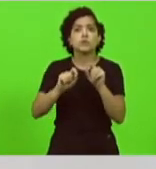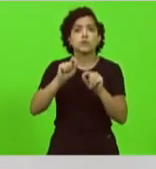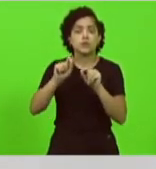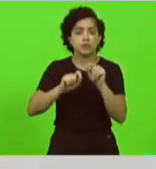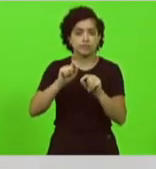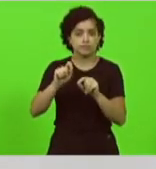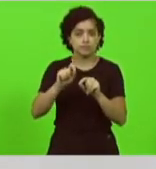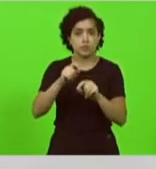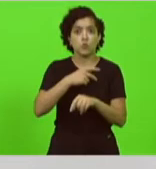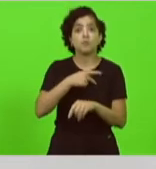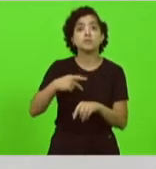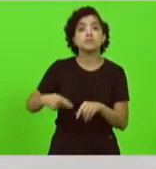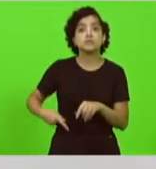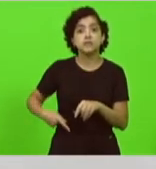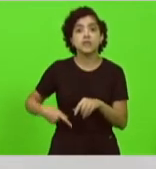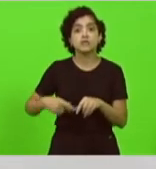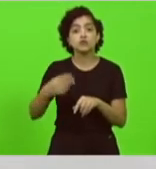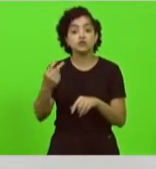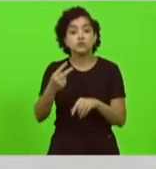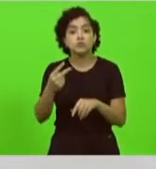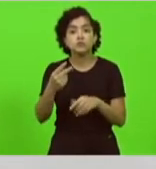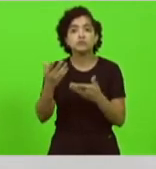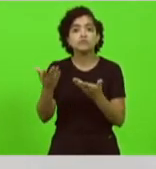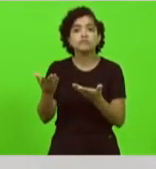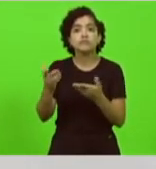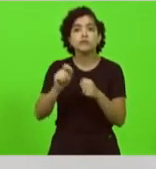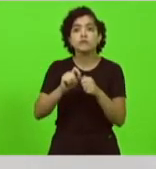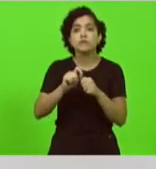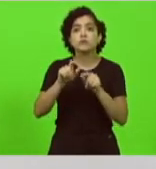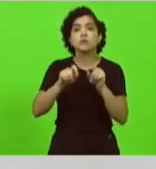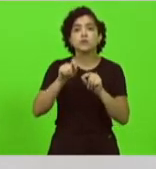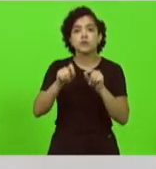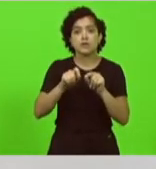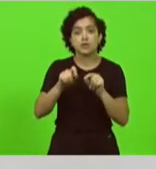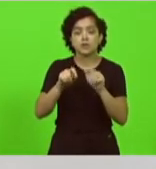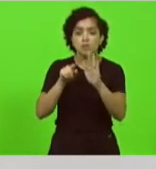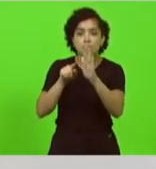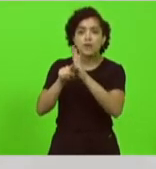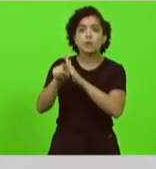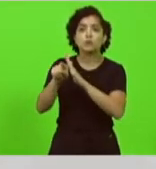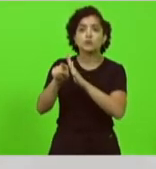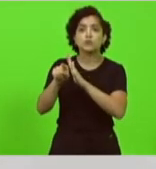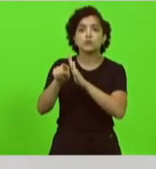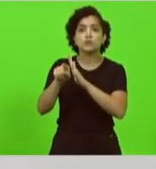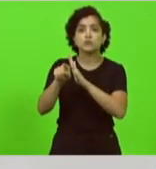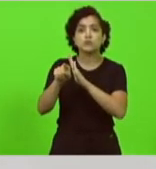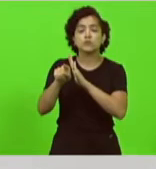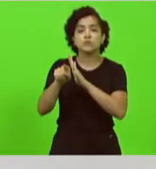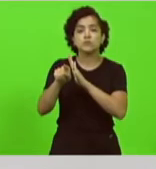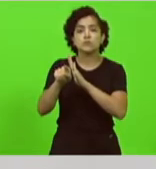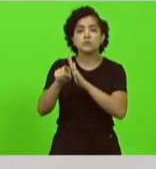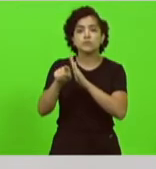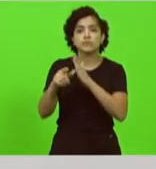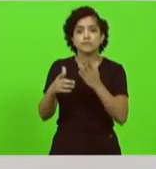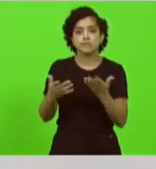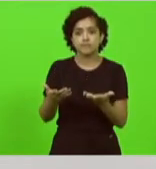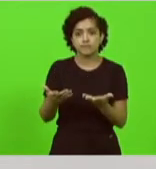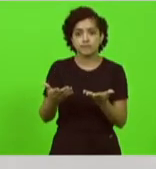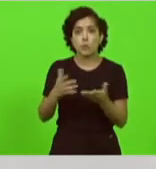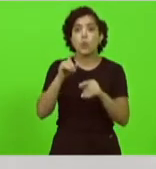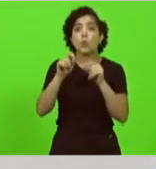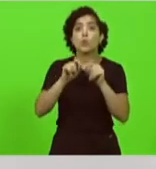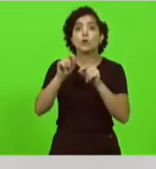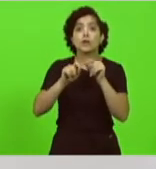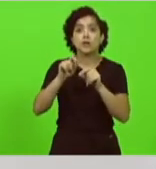presidente vai fazer o que o vice-presidente vai fazer eu pergunto é uma pergunta sincera o que essa casa vai fazer o que vamos